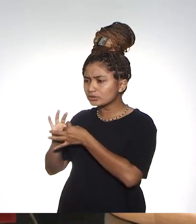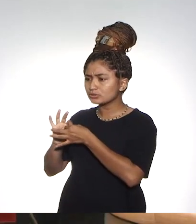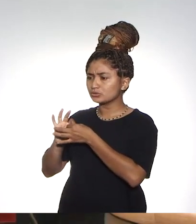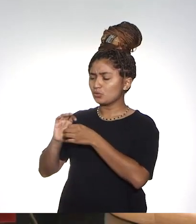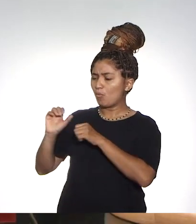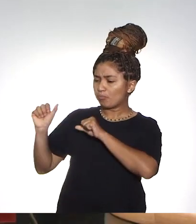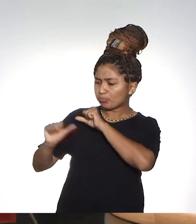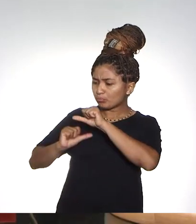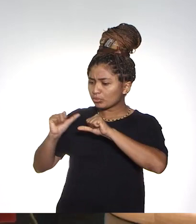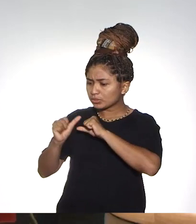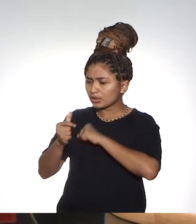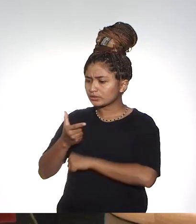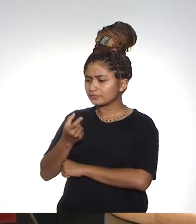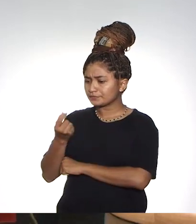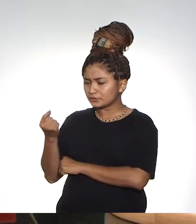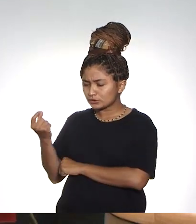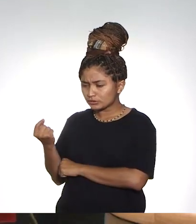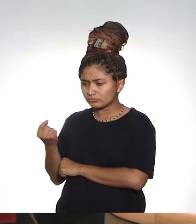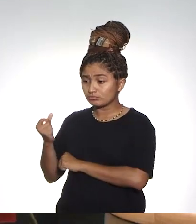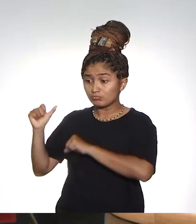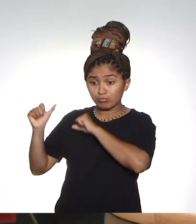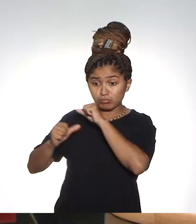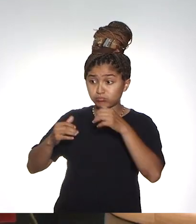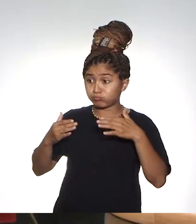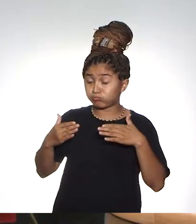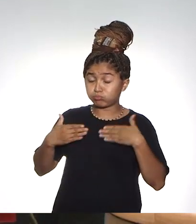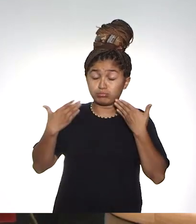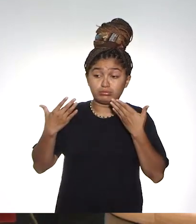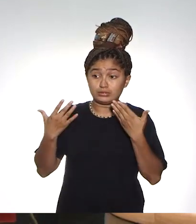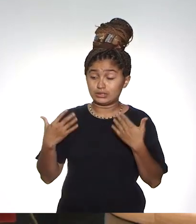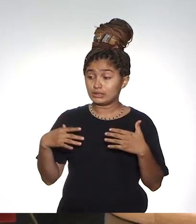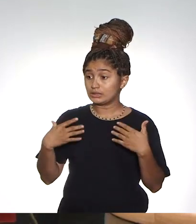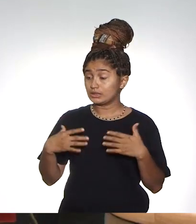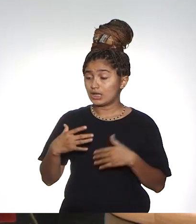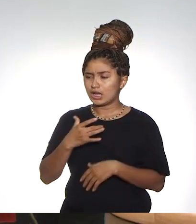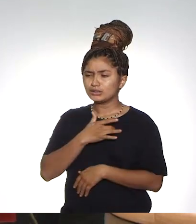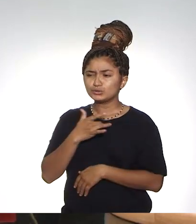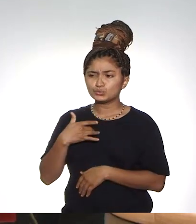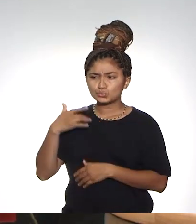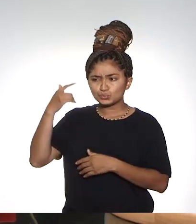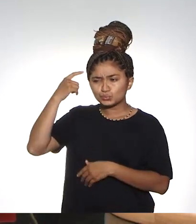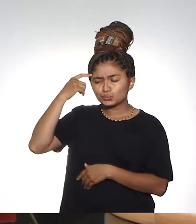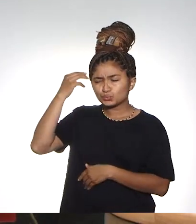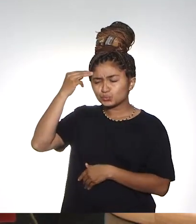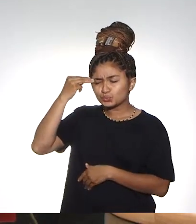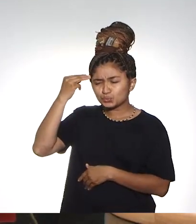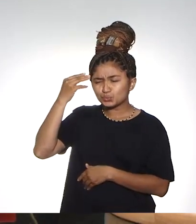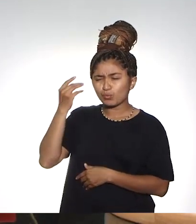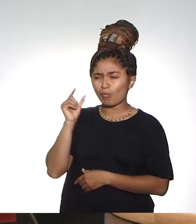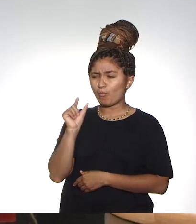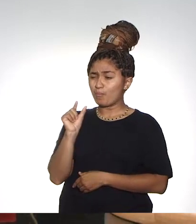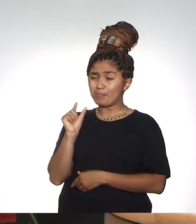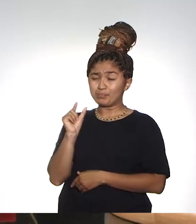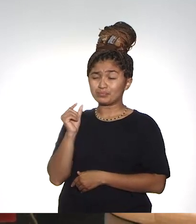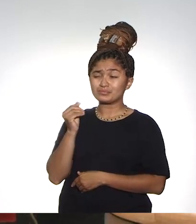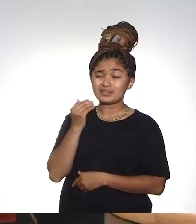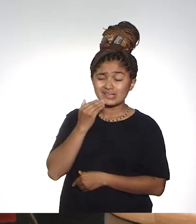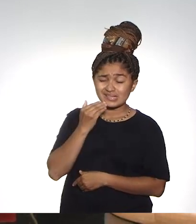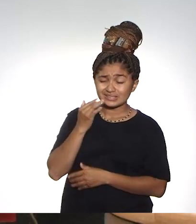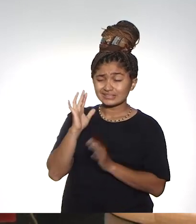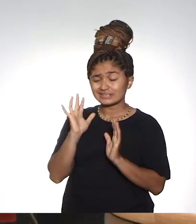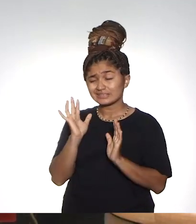ano, de 2020, mudanças inesperadas, incertas, a nossa saúde mental também ficou um pouco